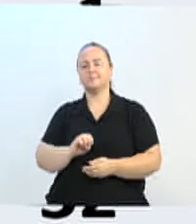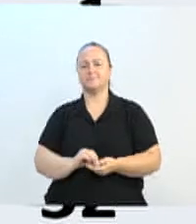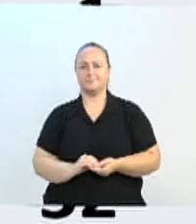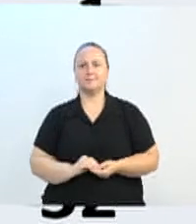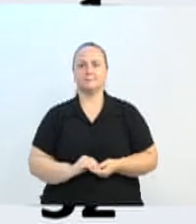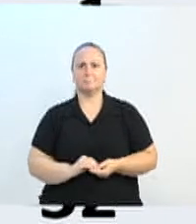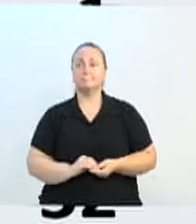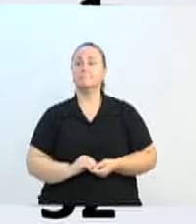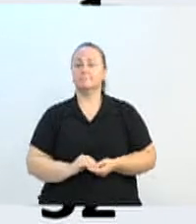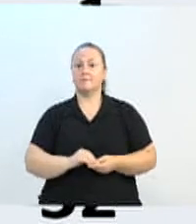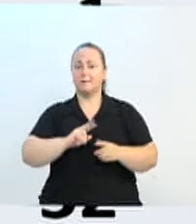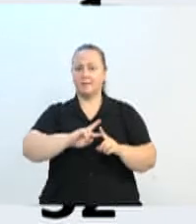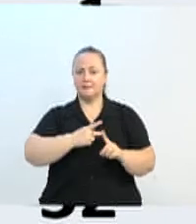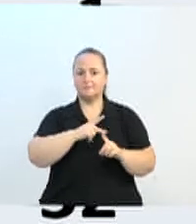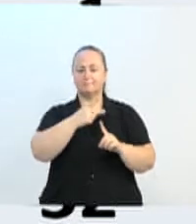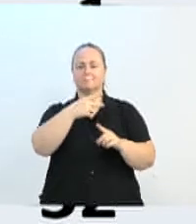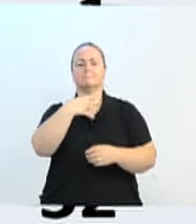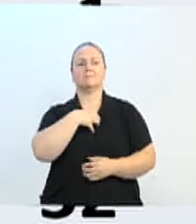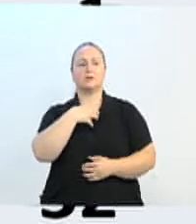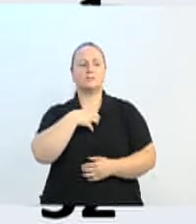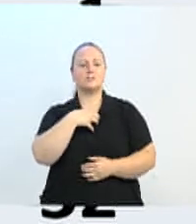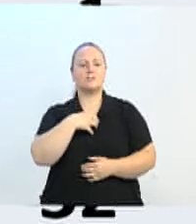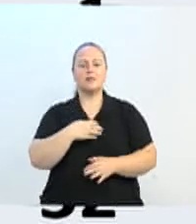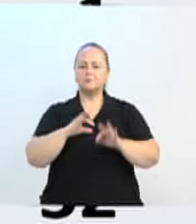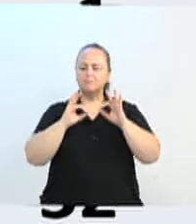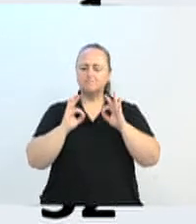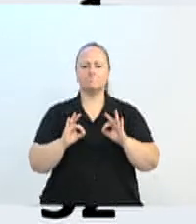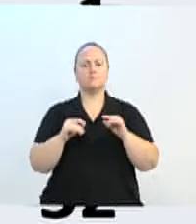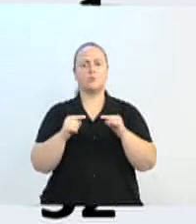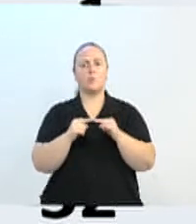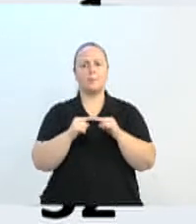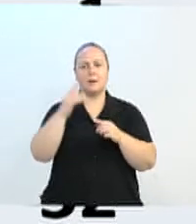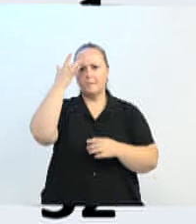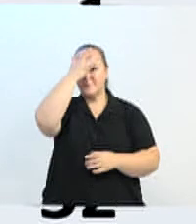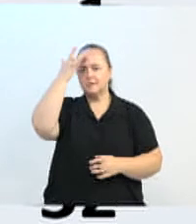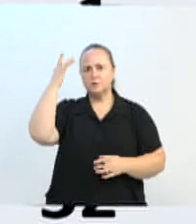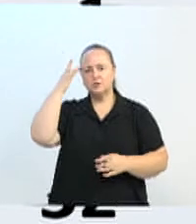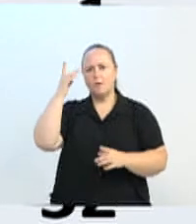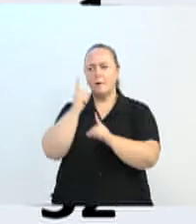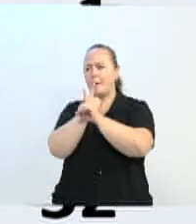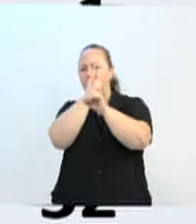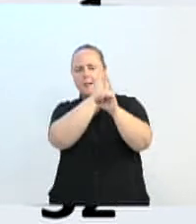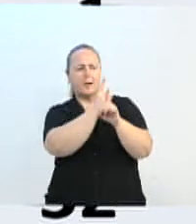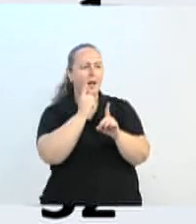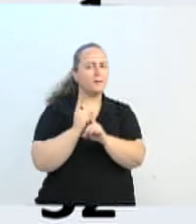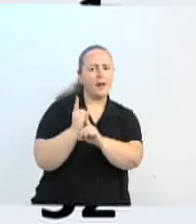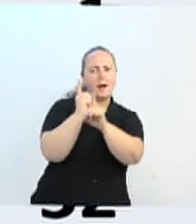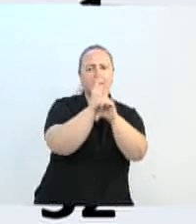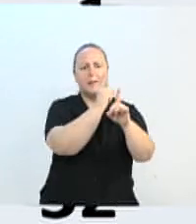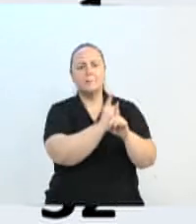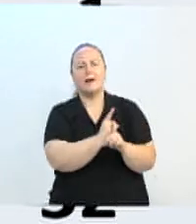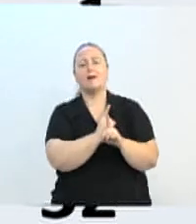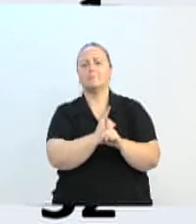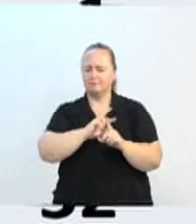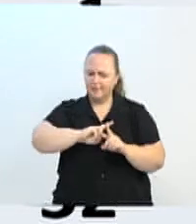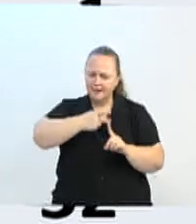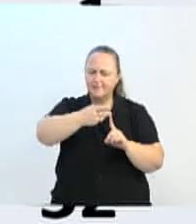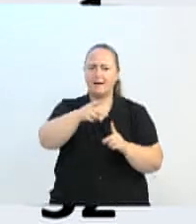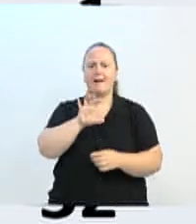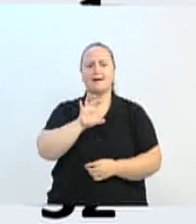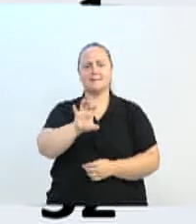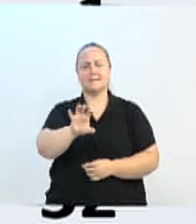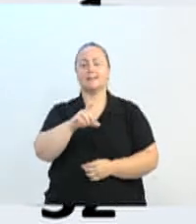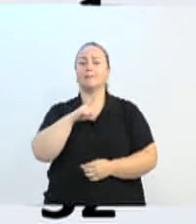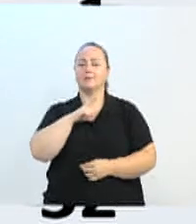inovação do jeito que ela tem que ser feita, com gente esbarrando em gente. É assim que a gente faz inovação. Então, gente tem um